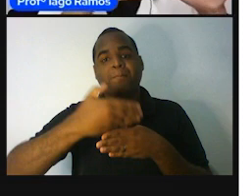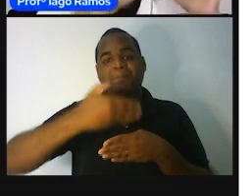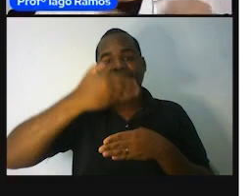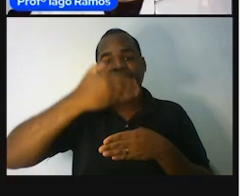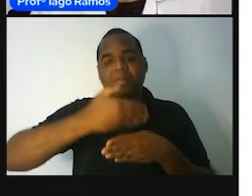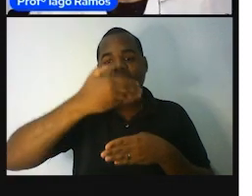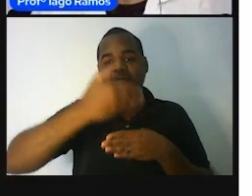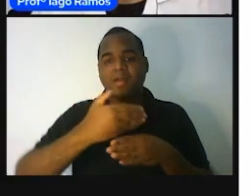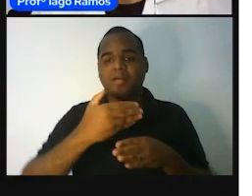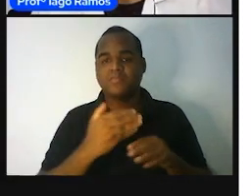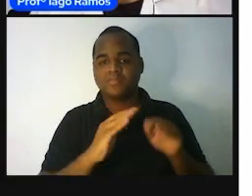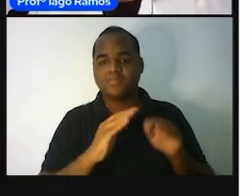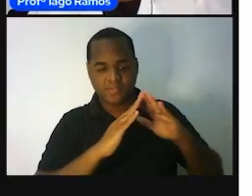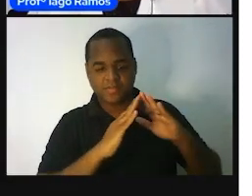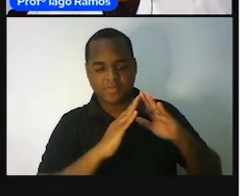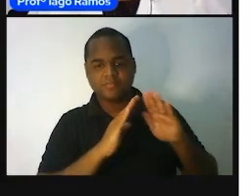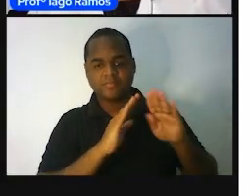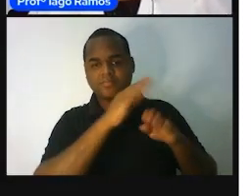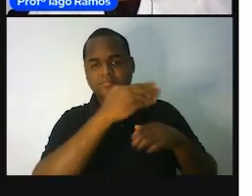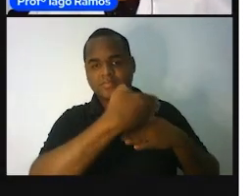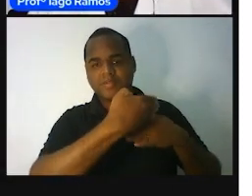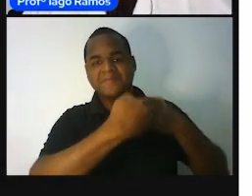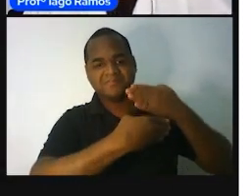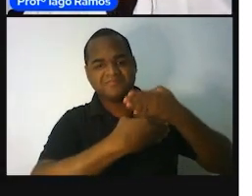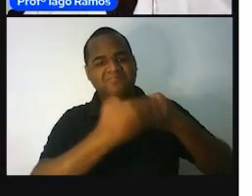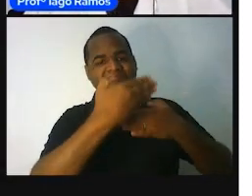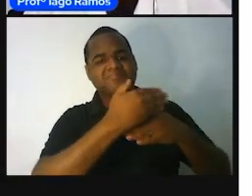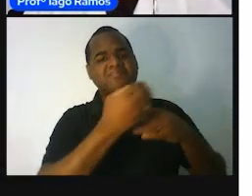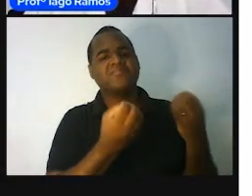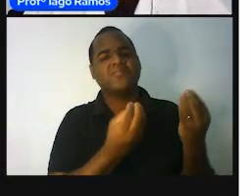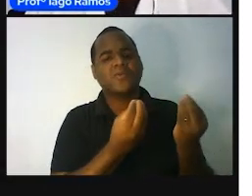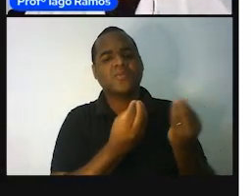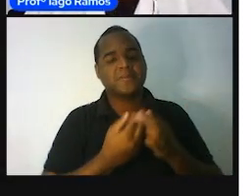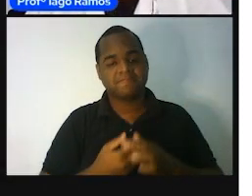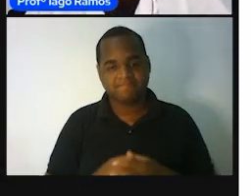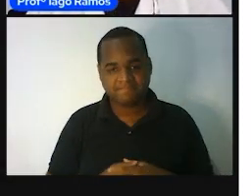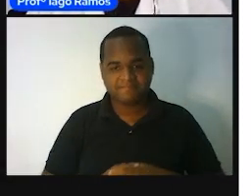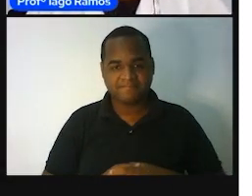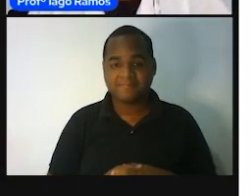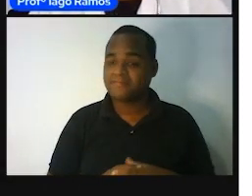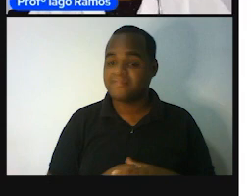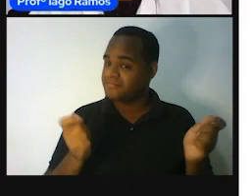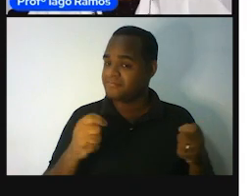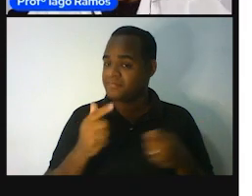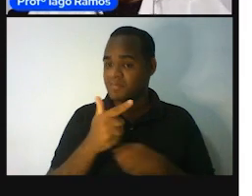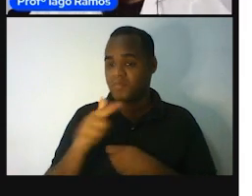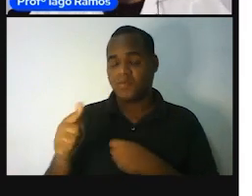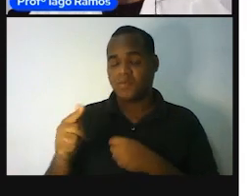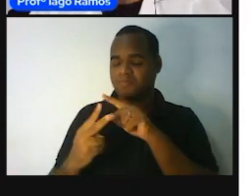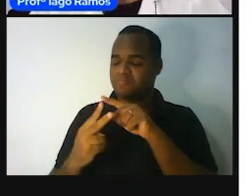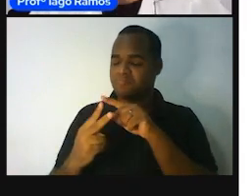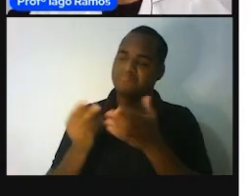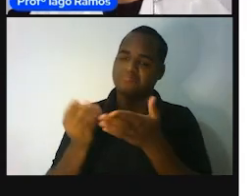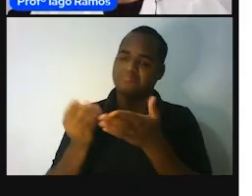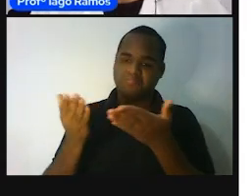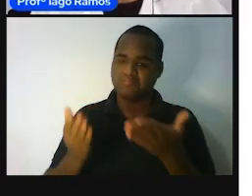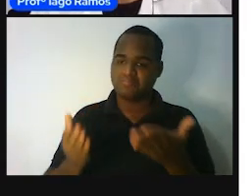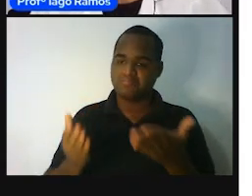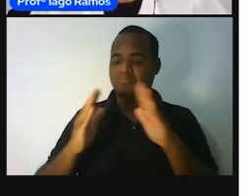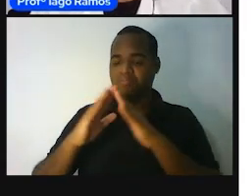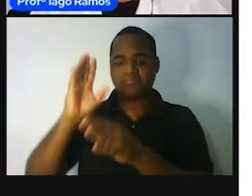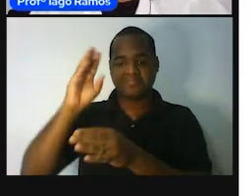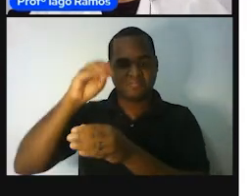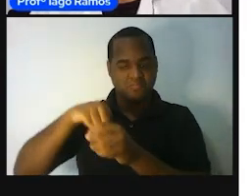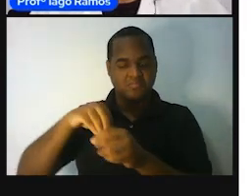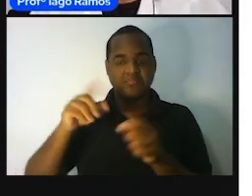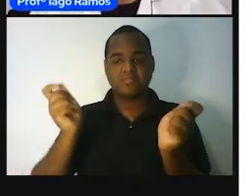Ó, tá? E aí, o seguinte, você é convido até hoje uma ou duas outras trazedoras que moram ou não